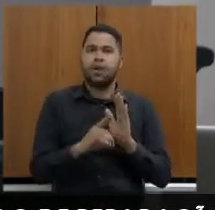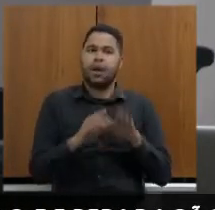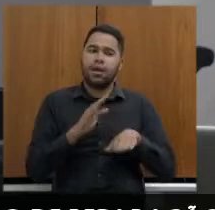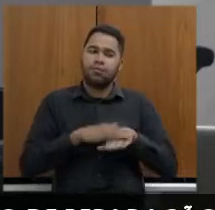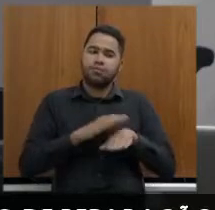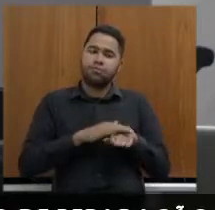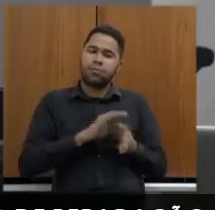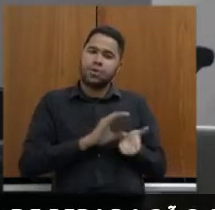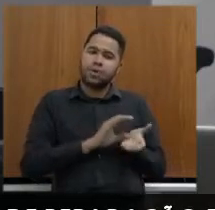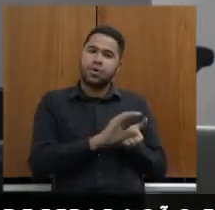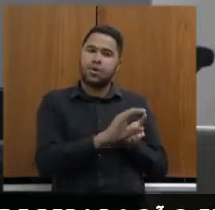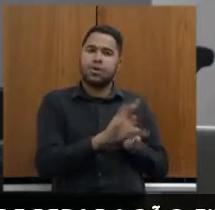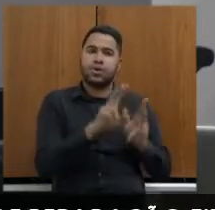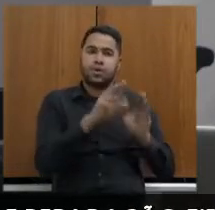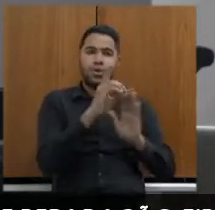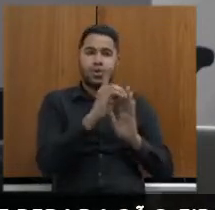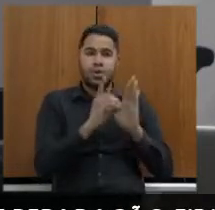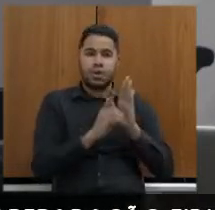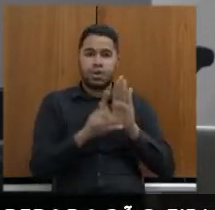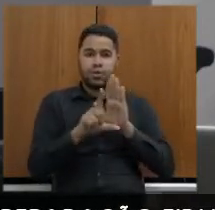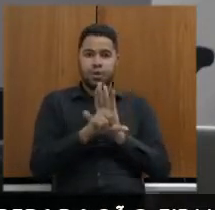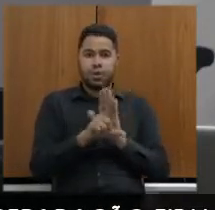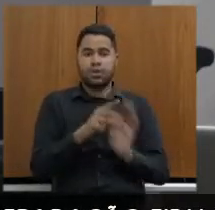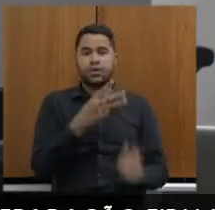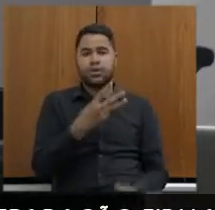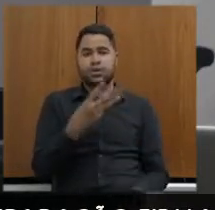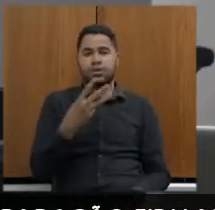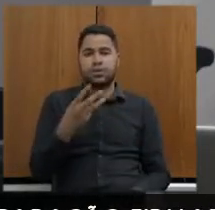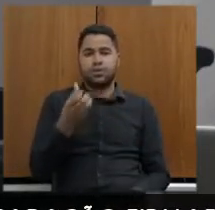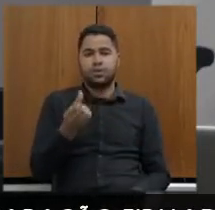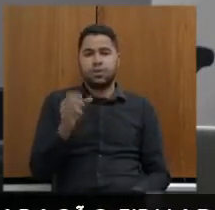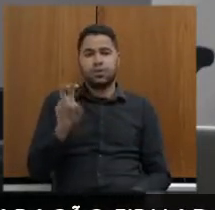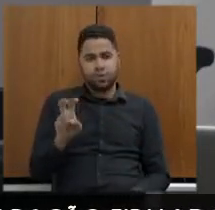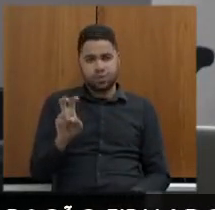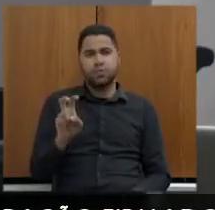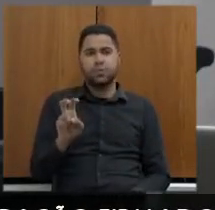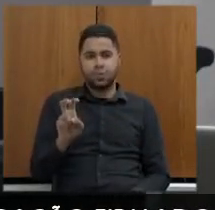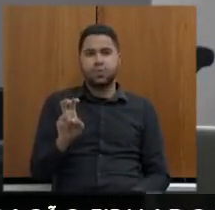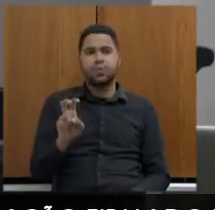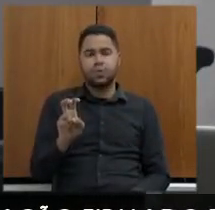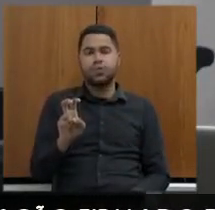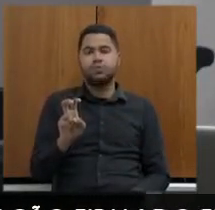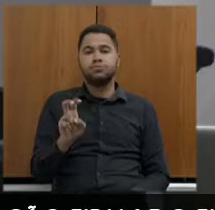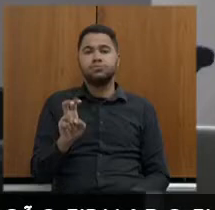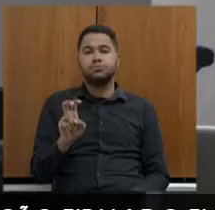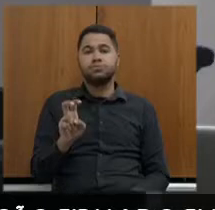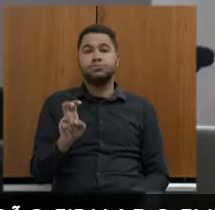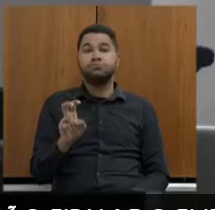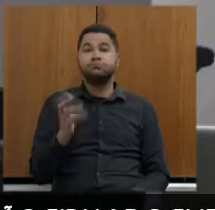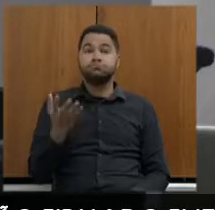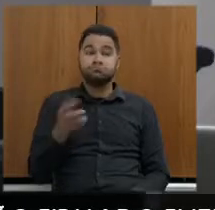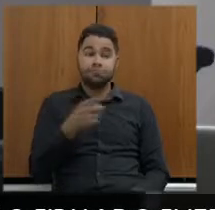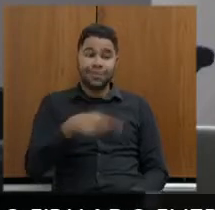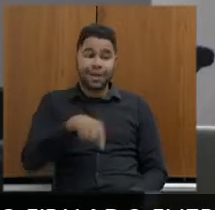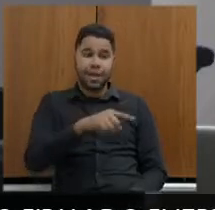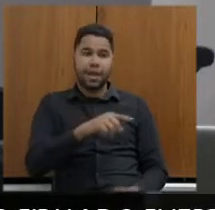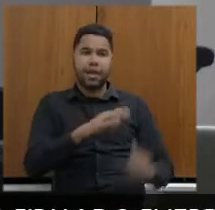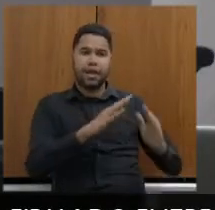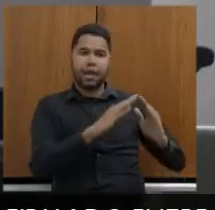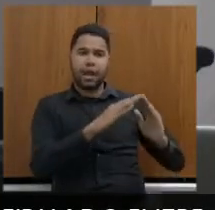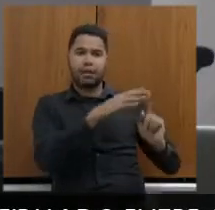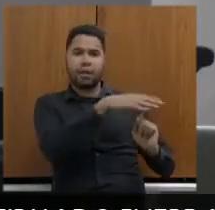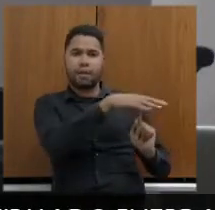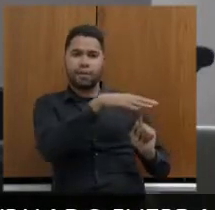indenização como prevê o decreto lei 3365 para que assim que sejam removidas ou sejam